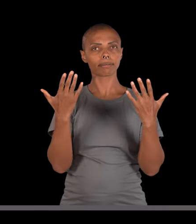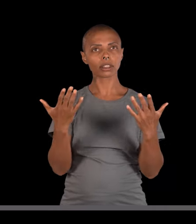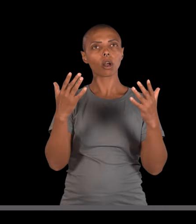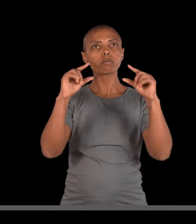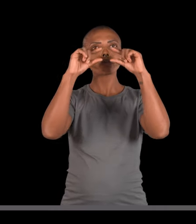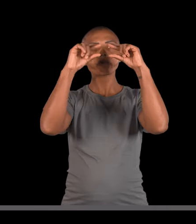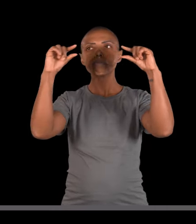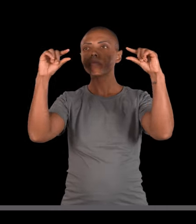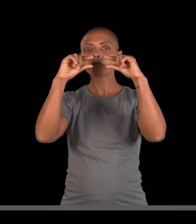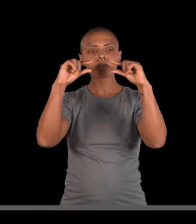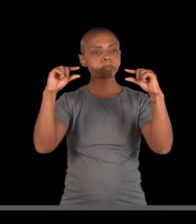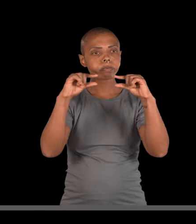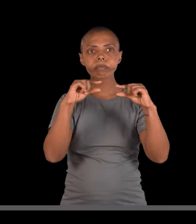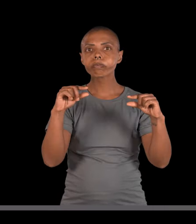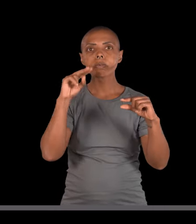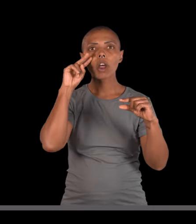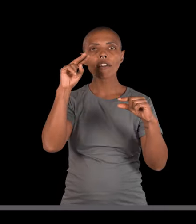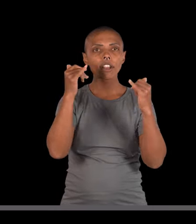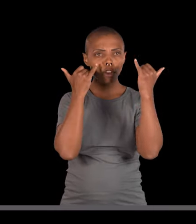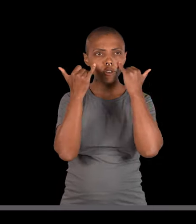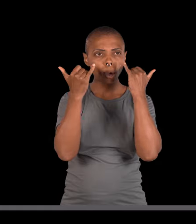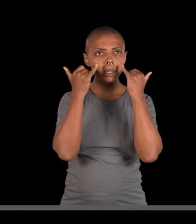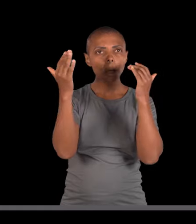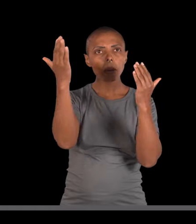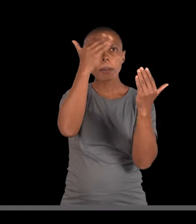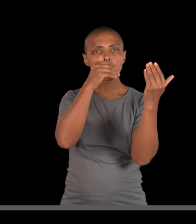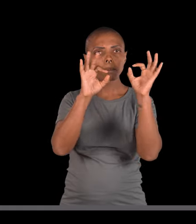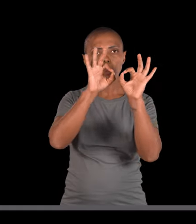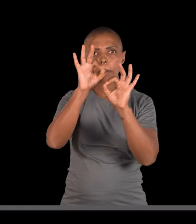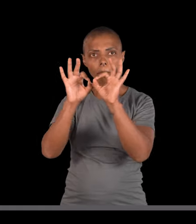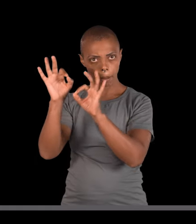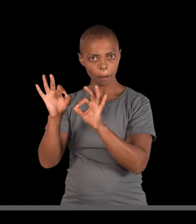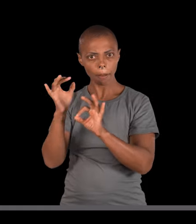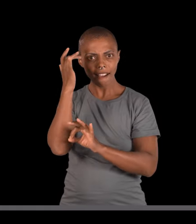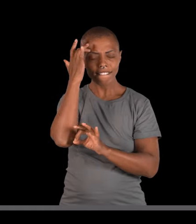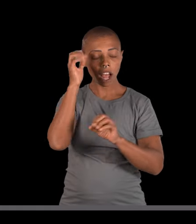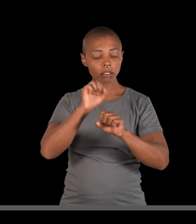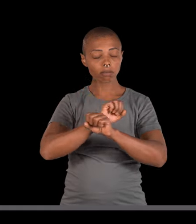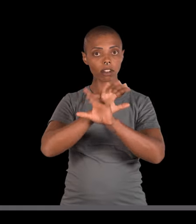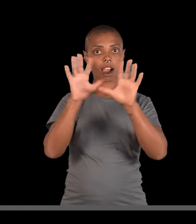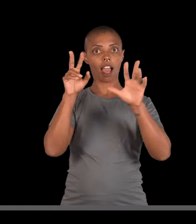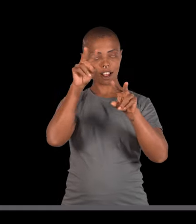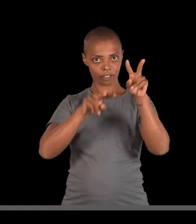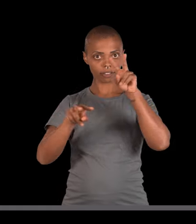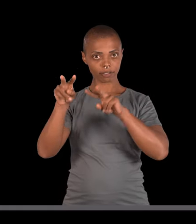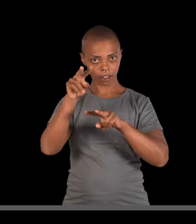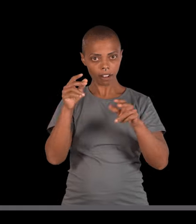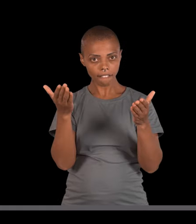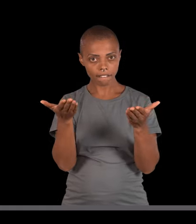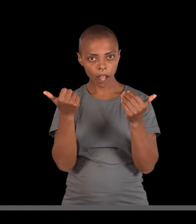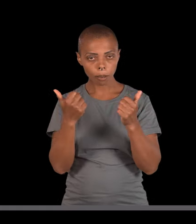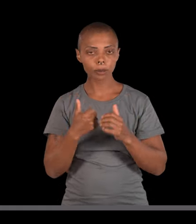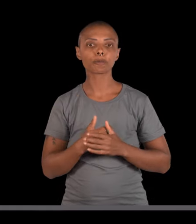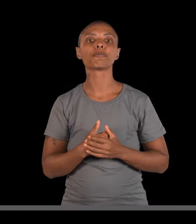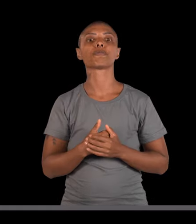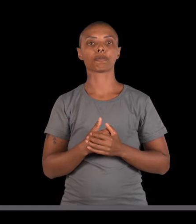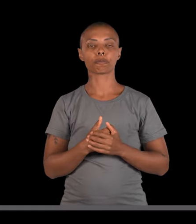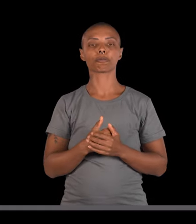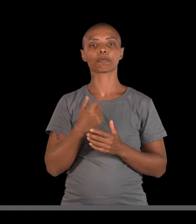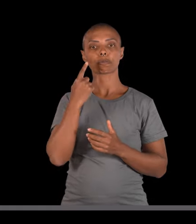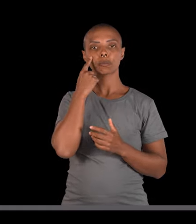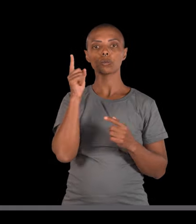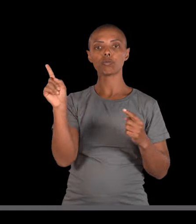Bom, vamos tirar os dados do problema? Botar num esqueminha para ficar muito mais fácil? Para você poder visualizar com muito mais